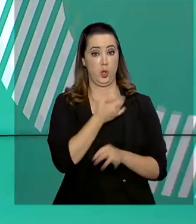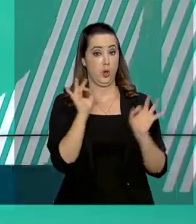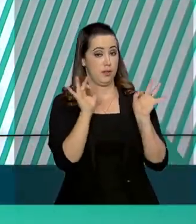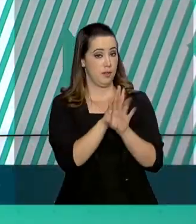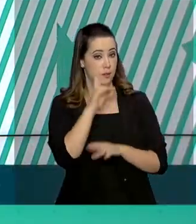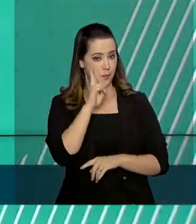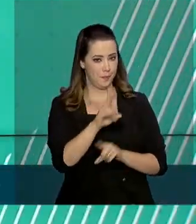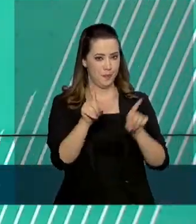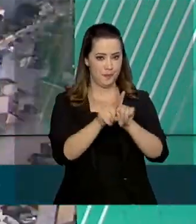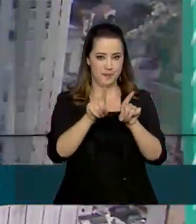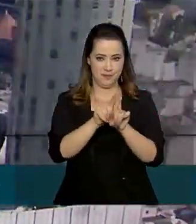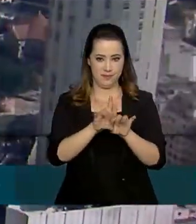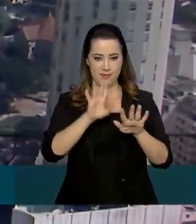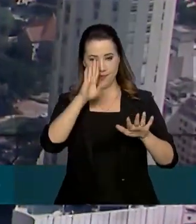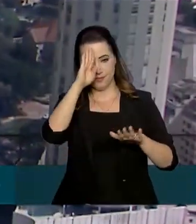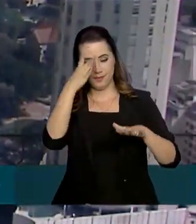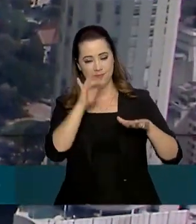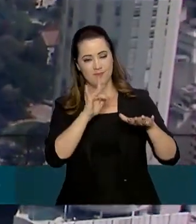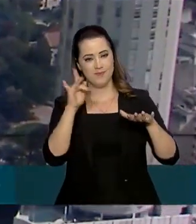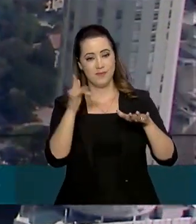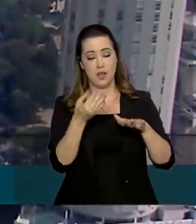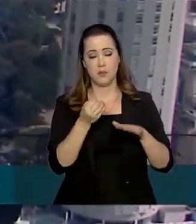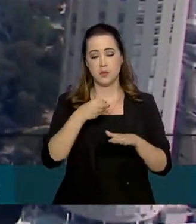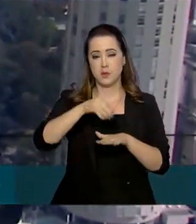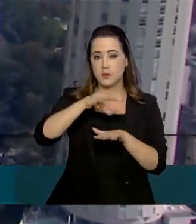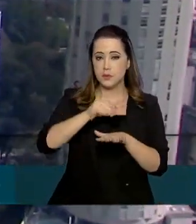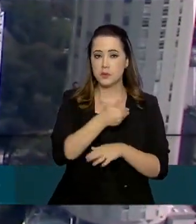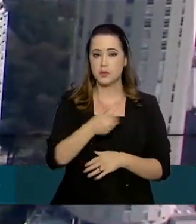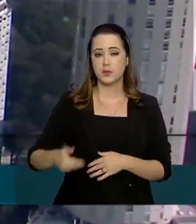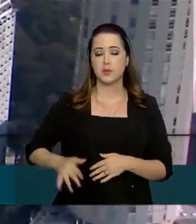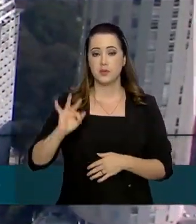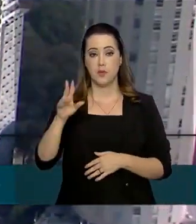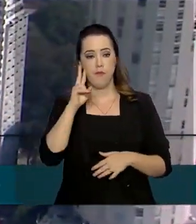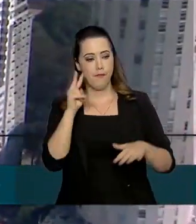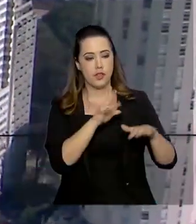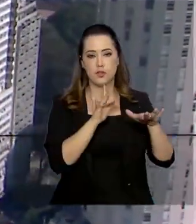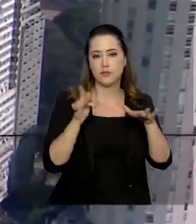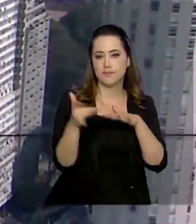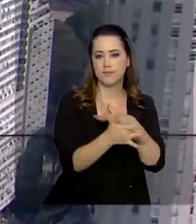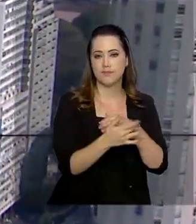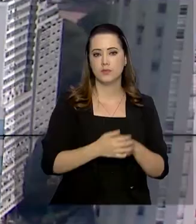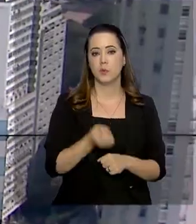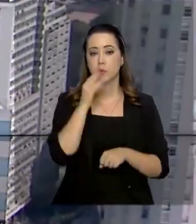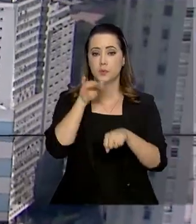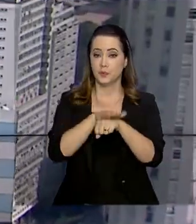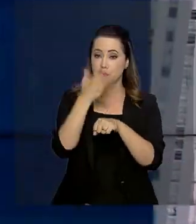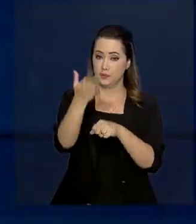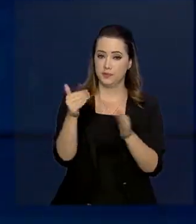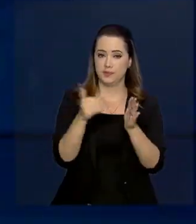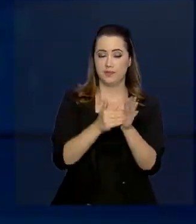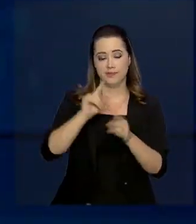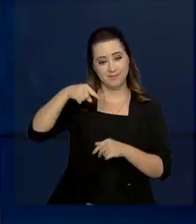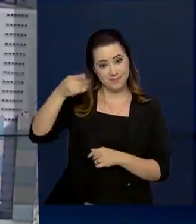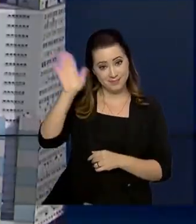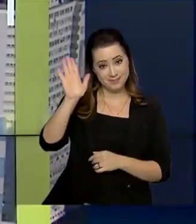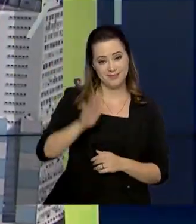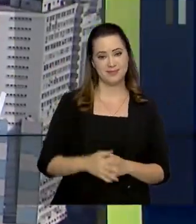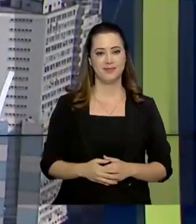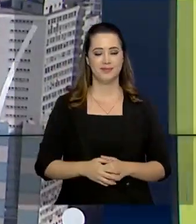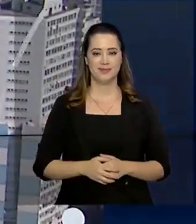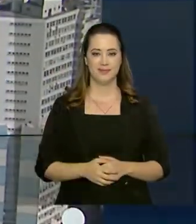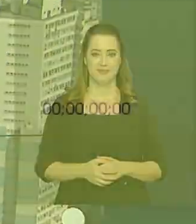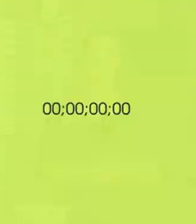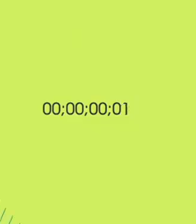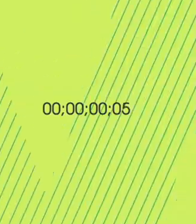por aqui. Continue acompanhando as principais notícias do governo federal pelas nossas redes sociais. Uma boa noite para você e até a próxima.